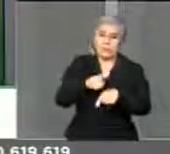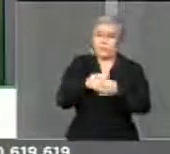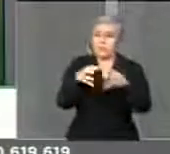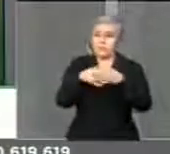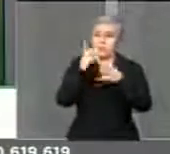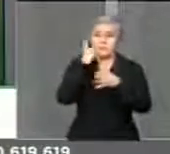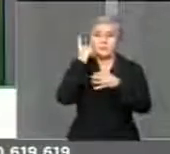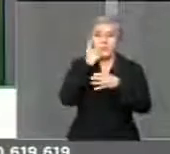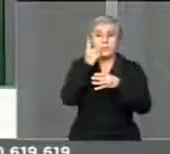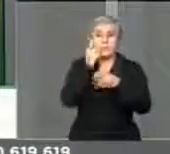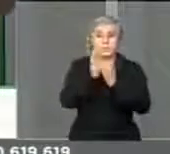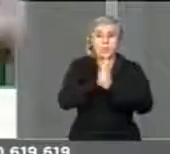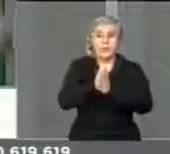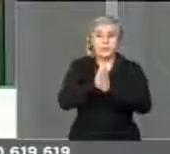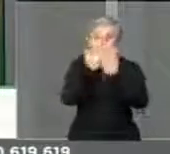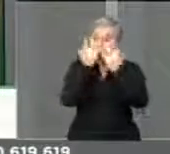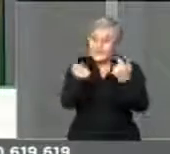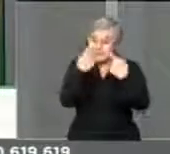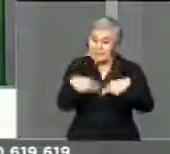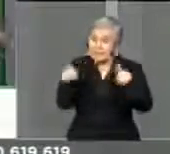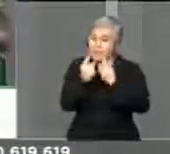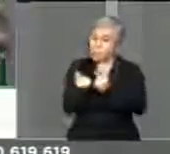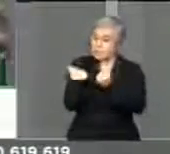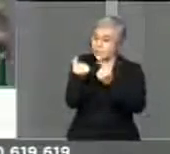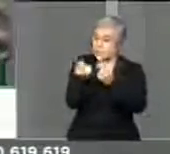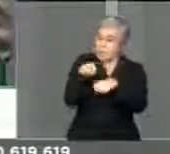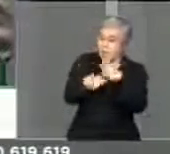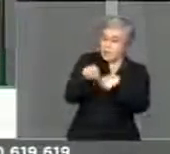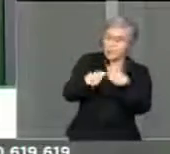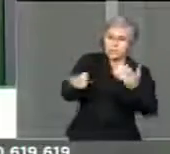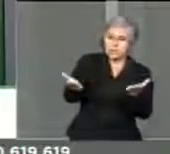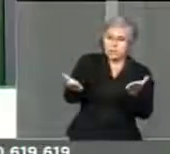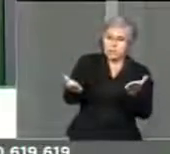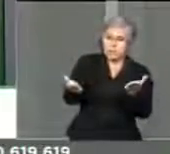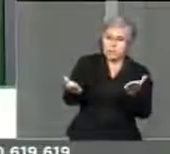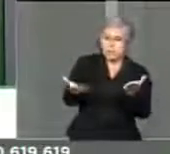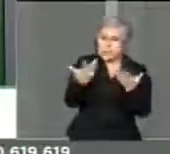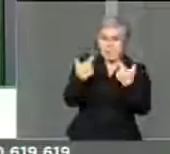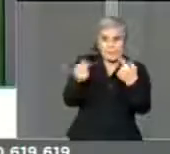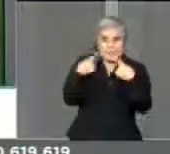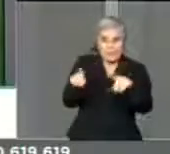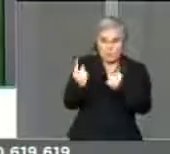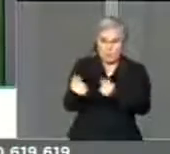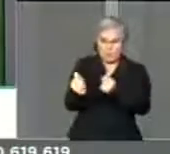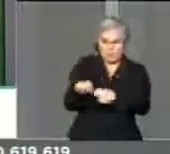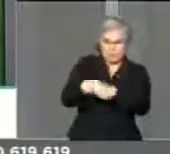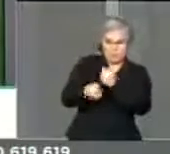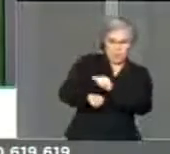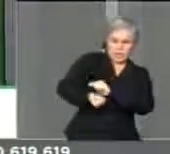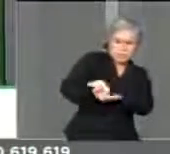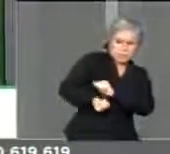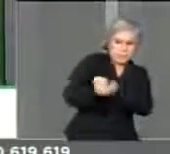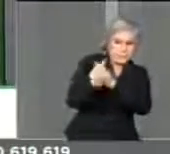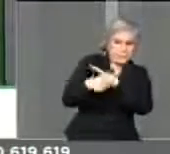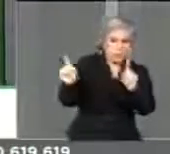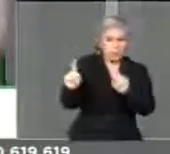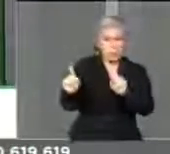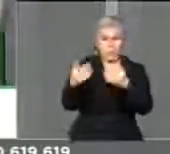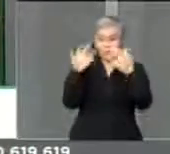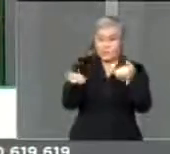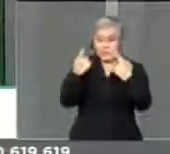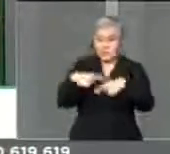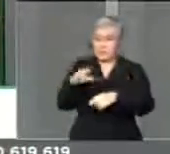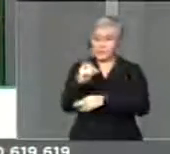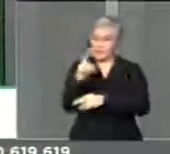a Deus, não aceitaram o dinheiro sujo, não estão aceitando o dinheiro sujo, não estão aceitando o